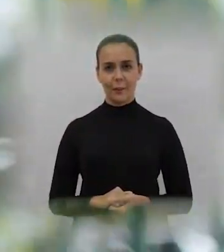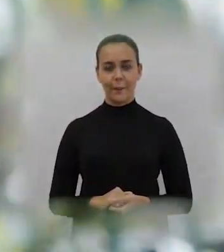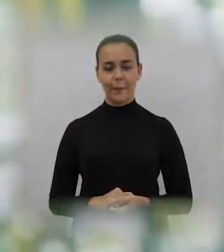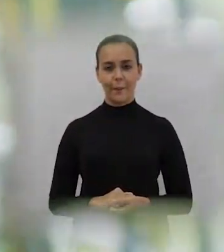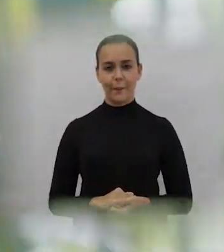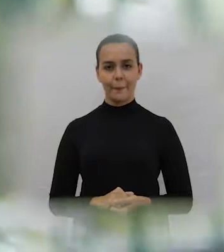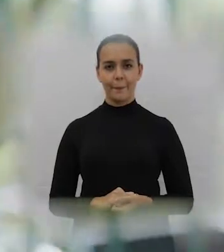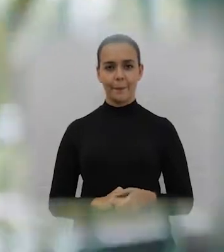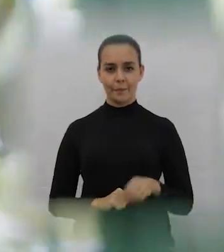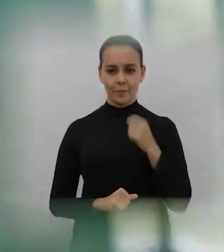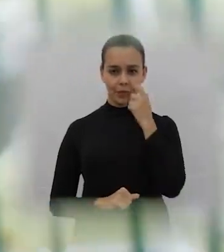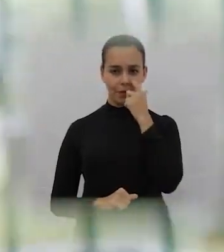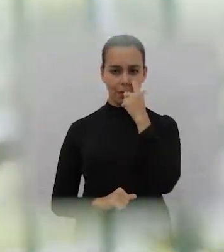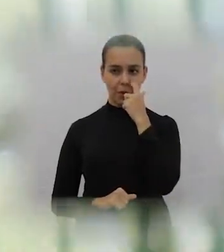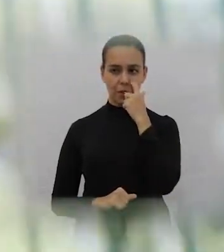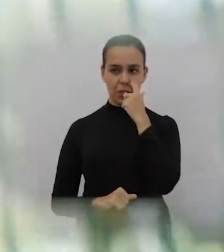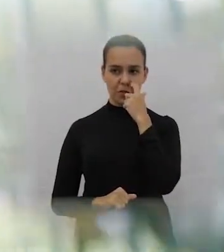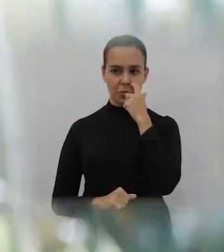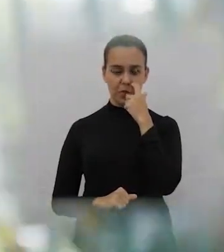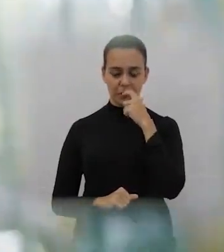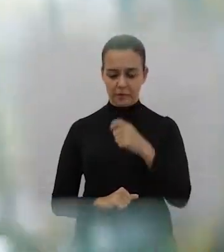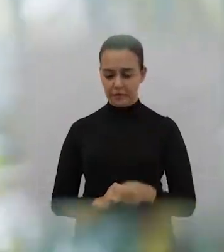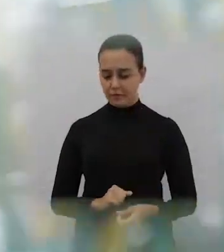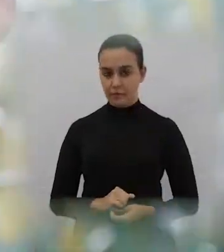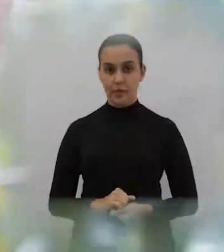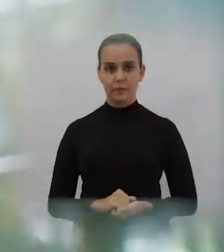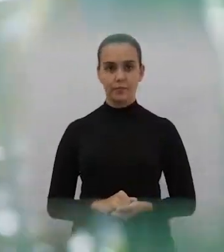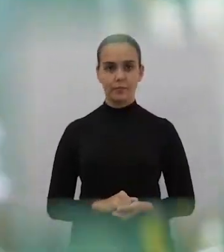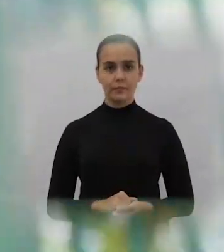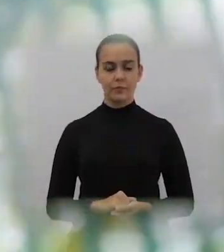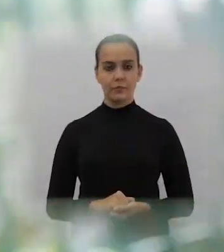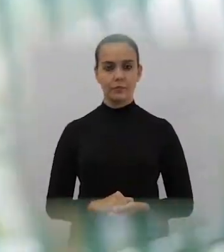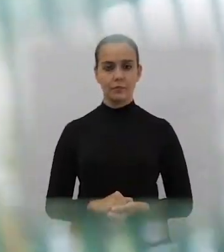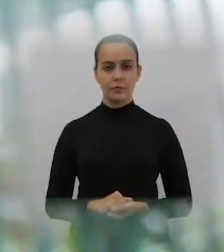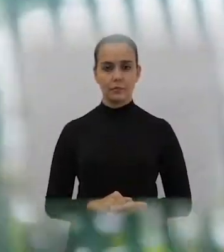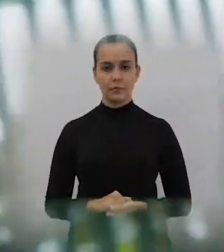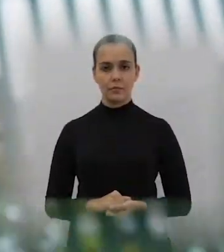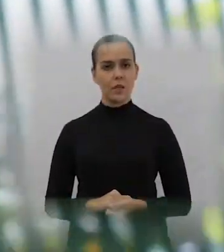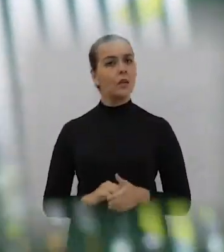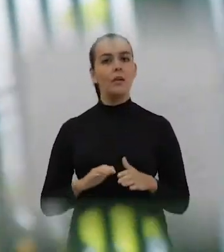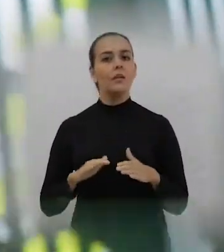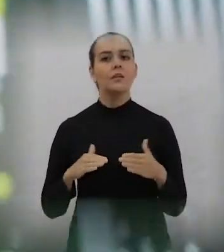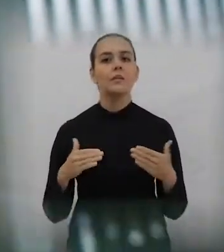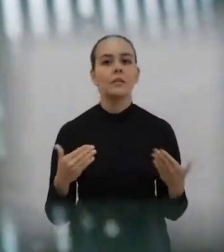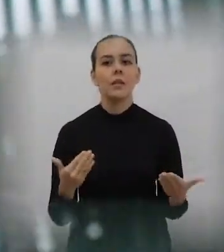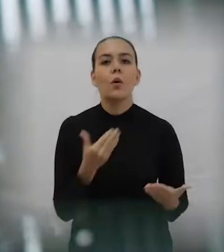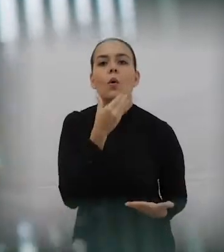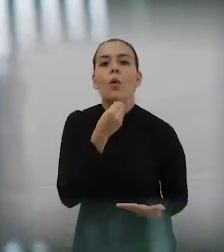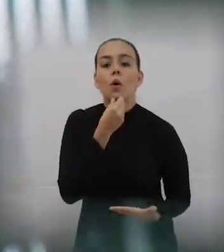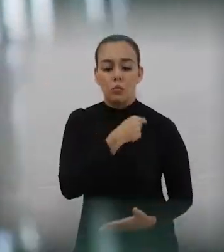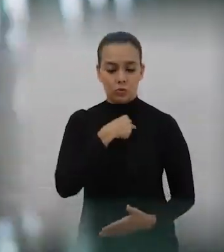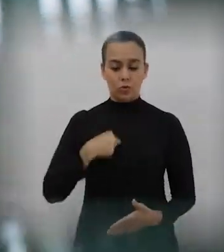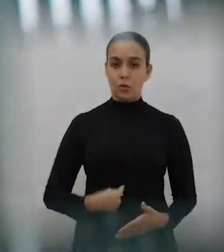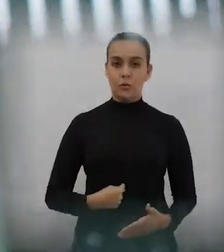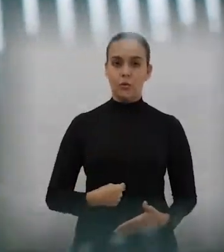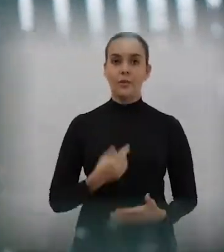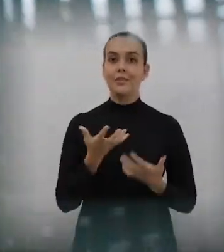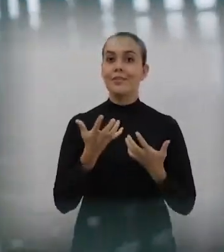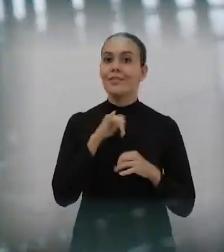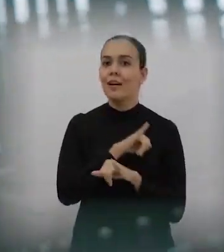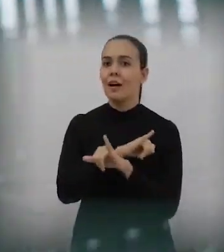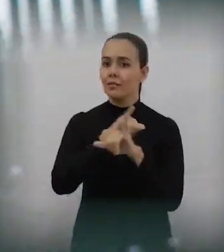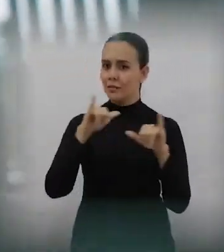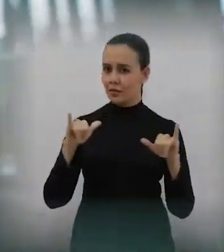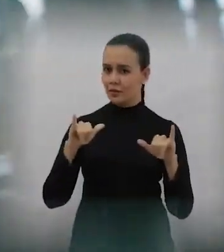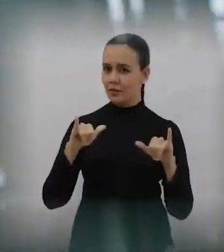Então, que Deng Xiaoping queria dizer em 1978, por que que não importa a cor do gato? A